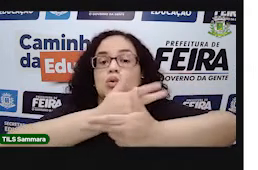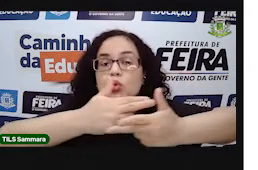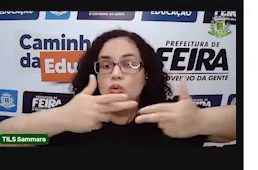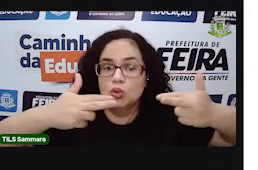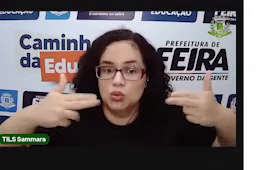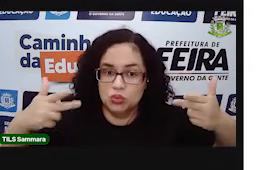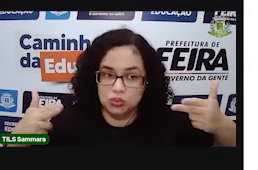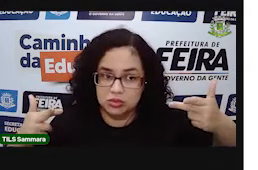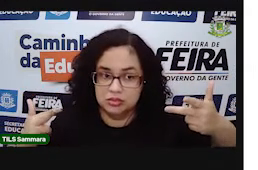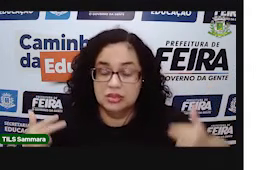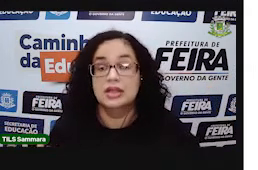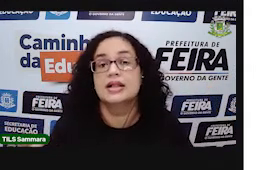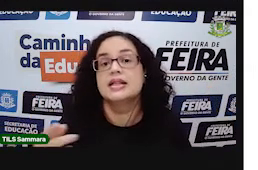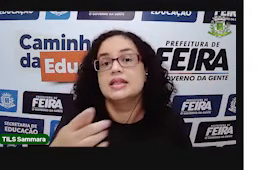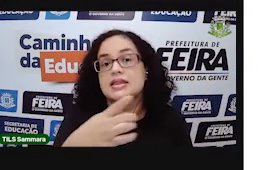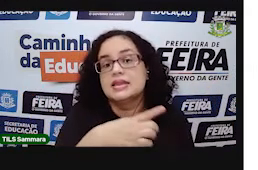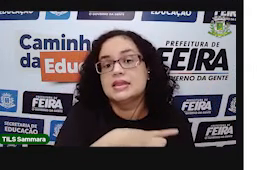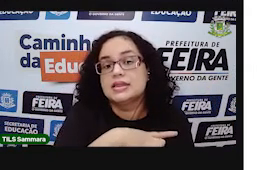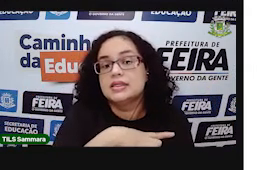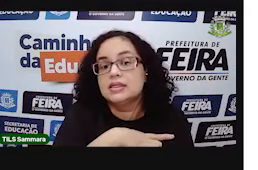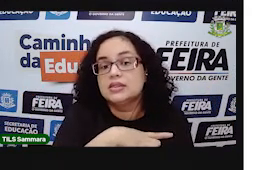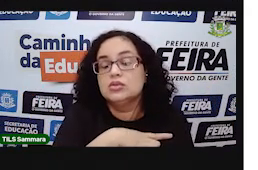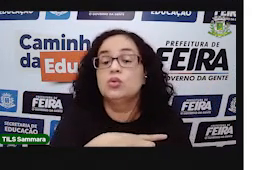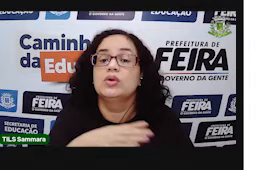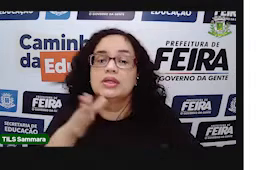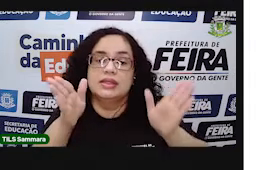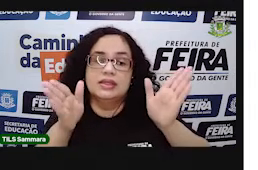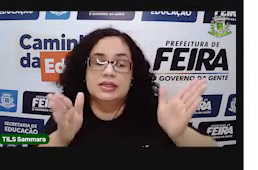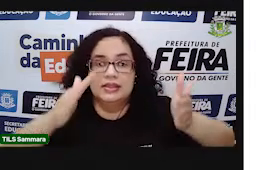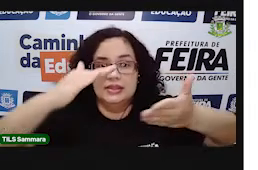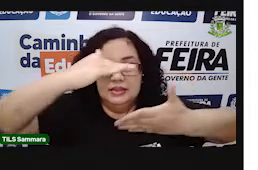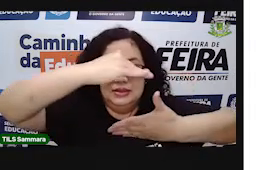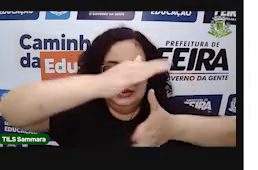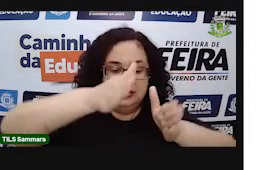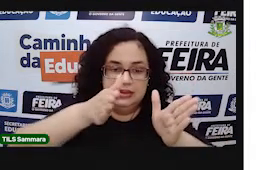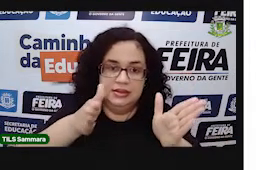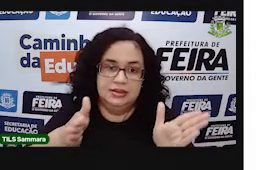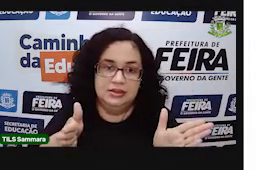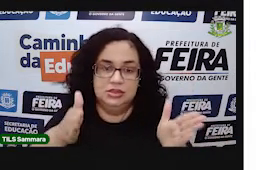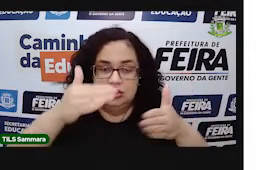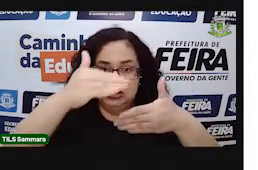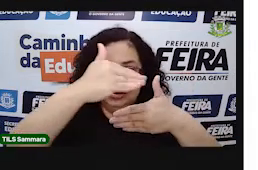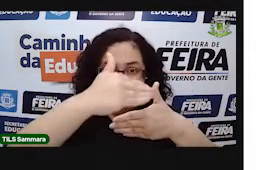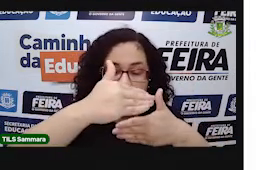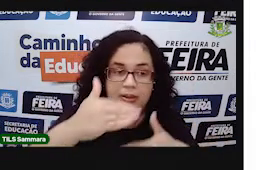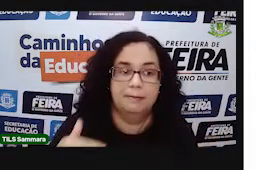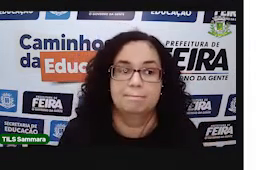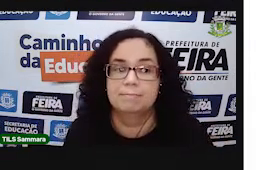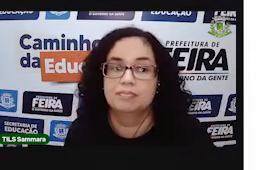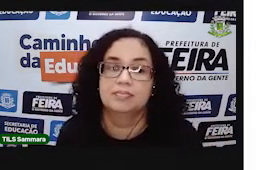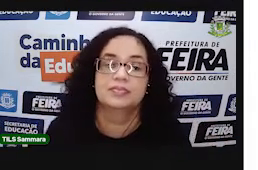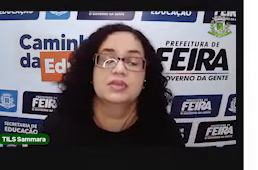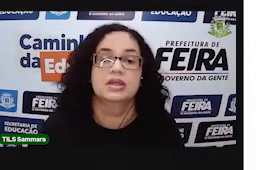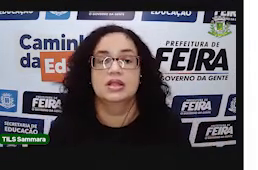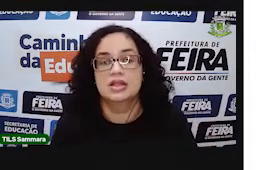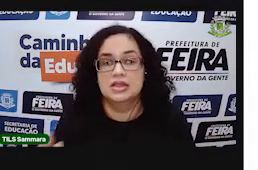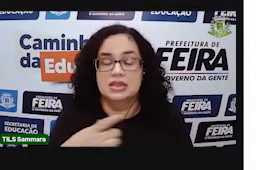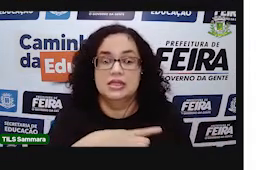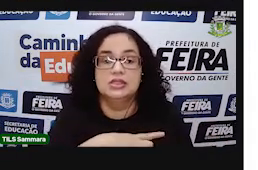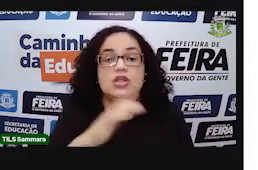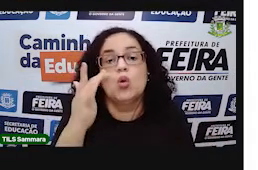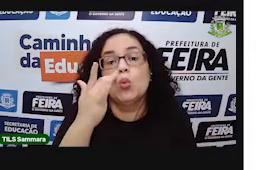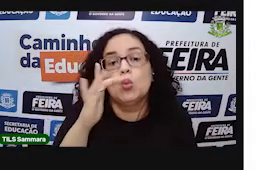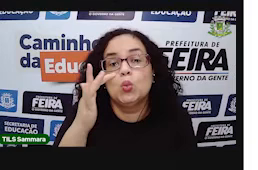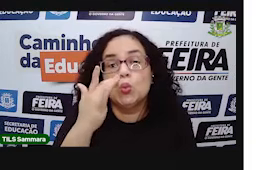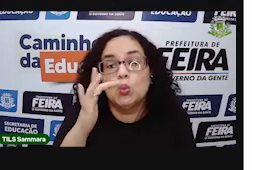objetos, o que é que essas coisas têm em comum? O é que tem na caixa, que tem no bloco, no tijolo,